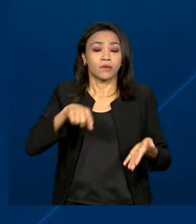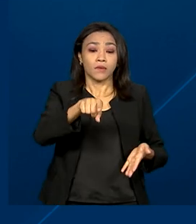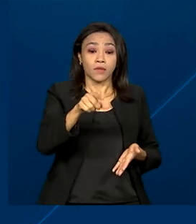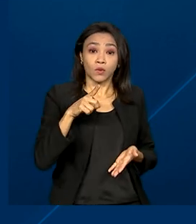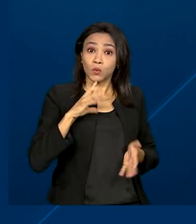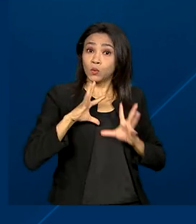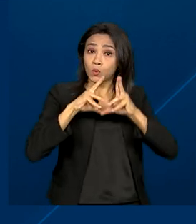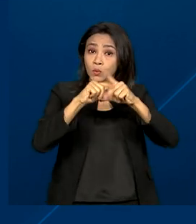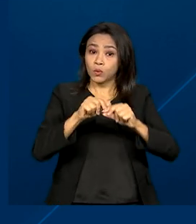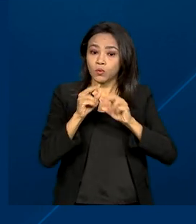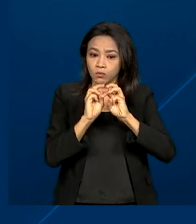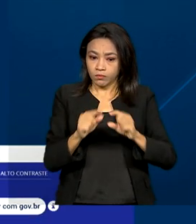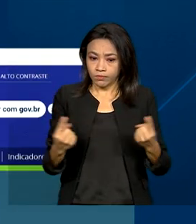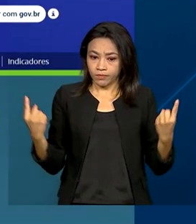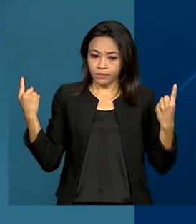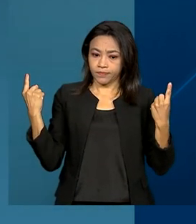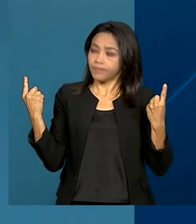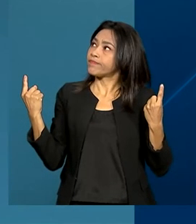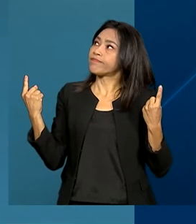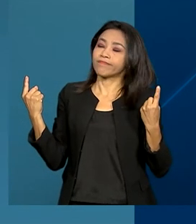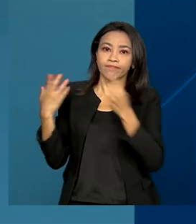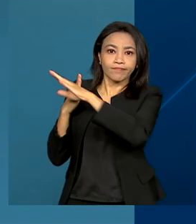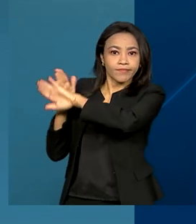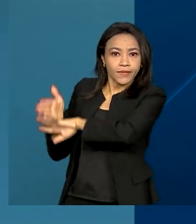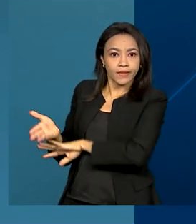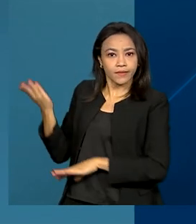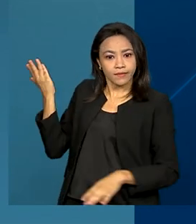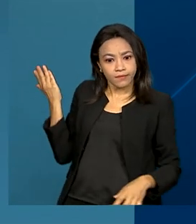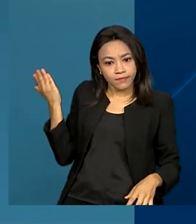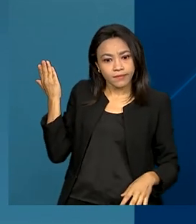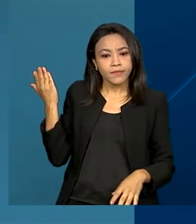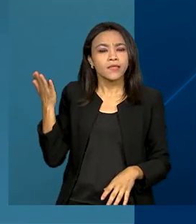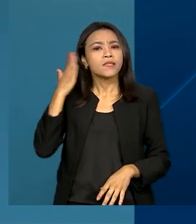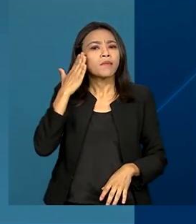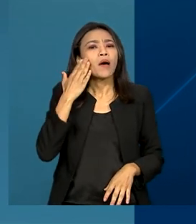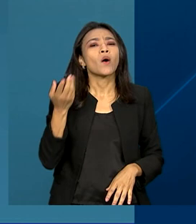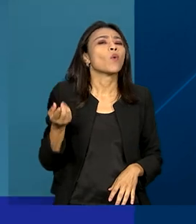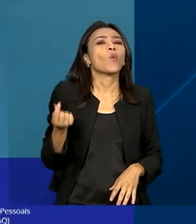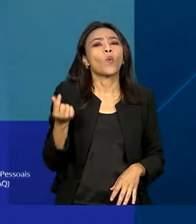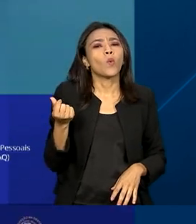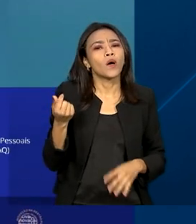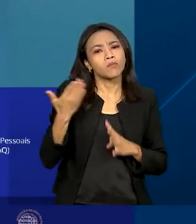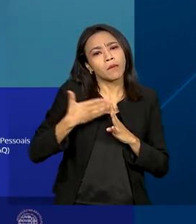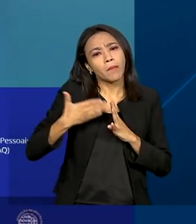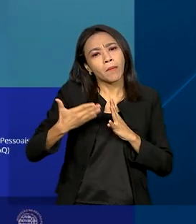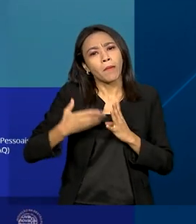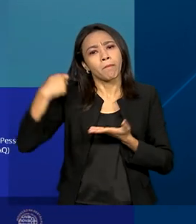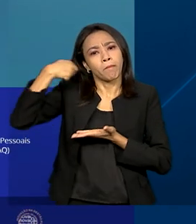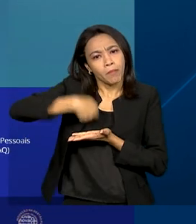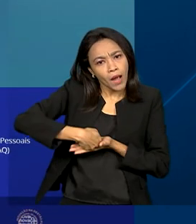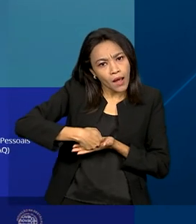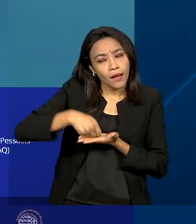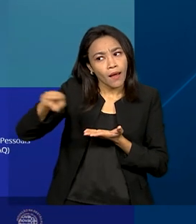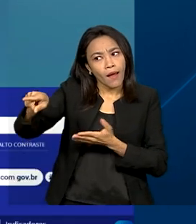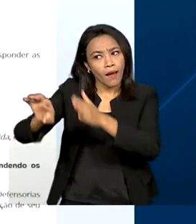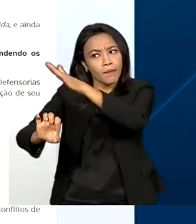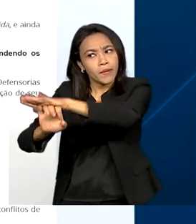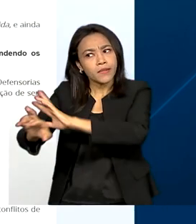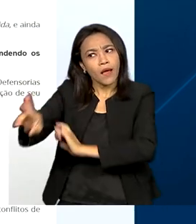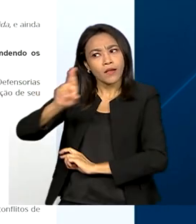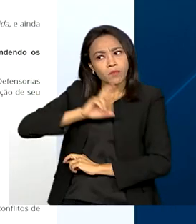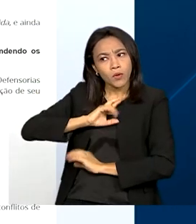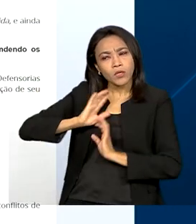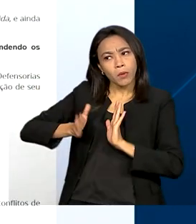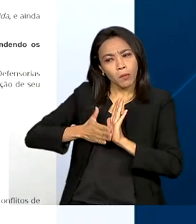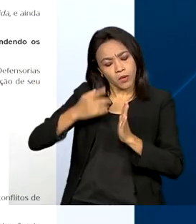consumidor.gov.br. Lá, o cidadão diz quanto pode pagar, a empresa responde à proposta, o